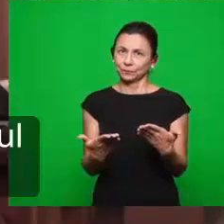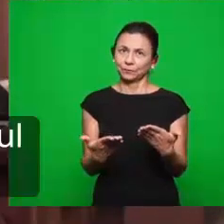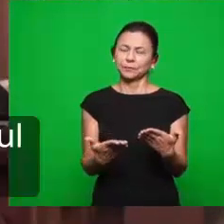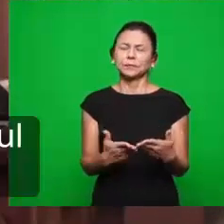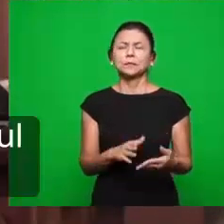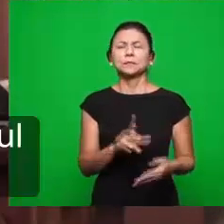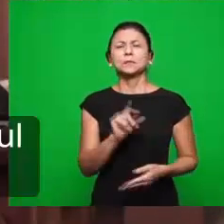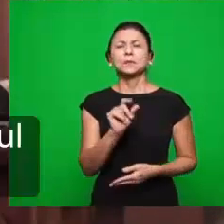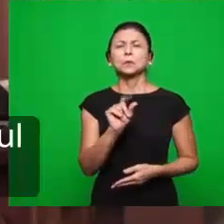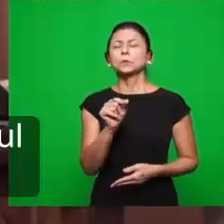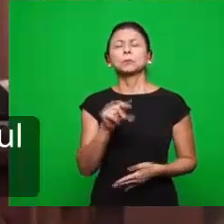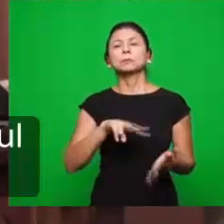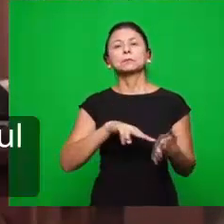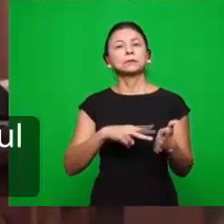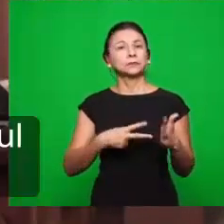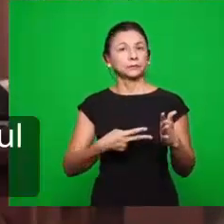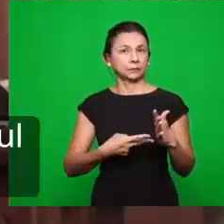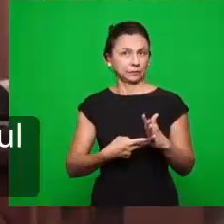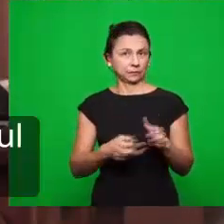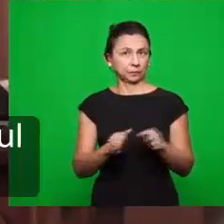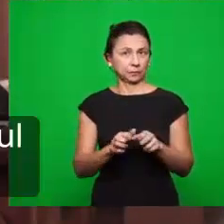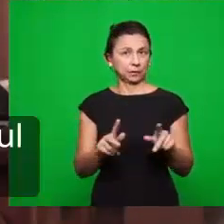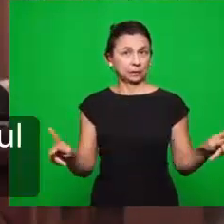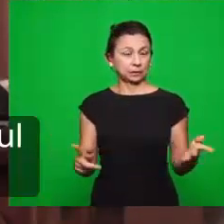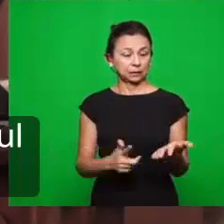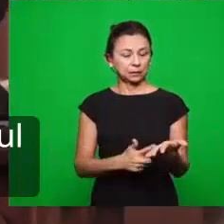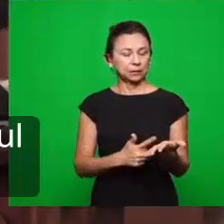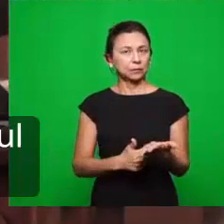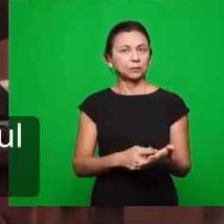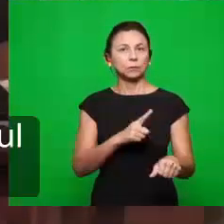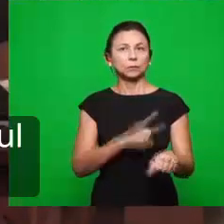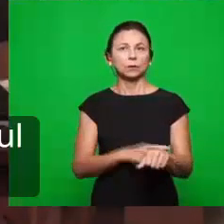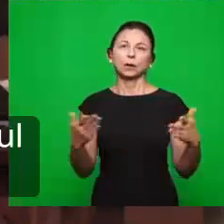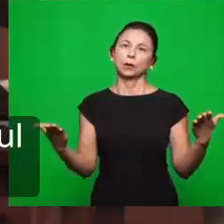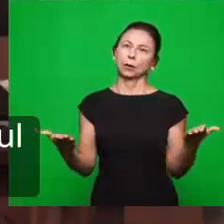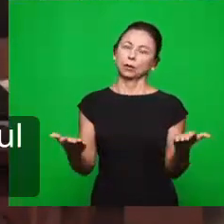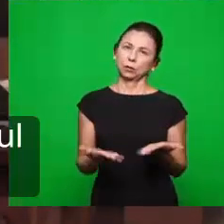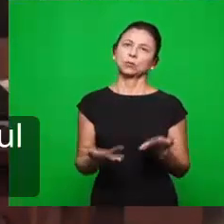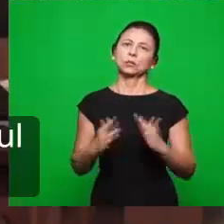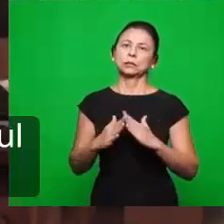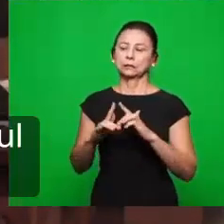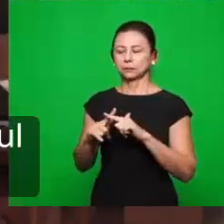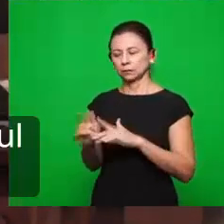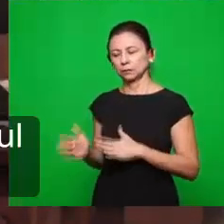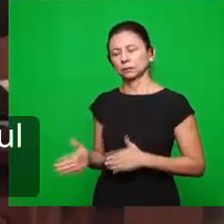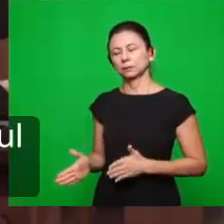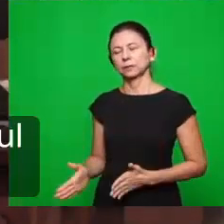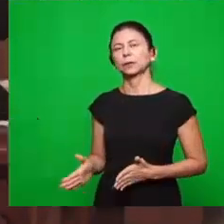significa este livro para o momento que a igreja